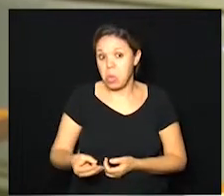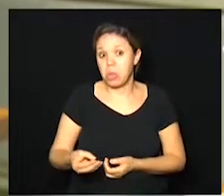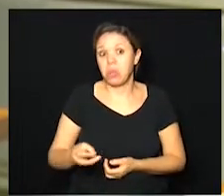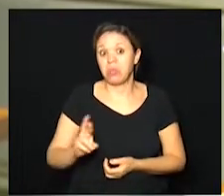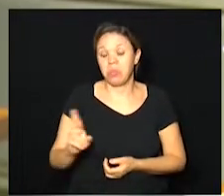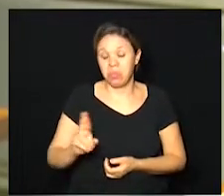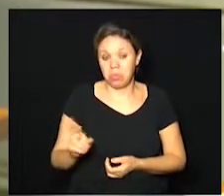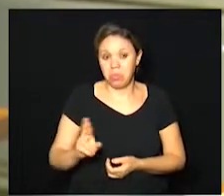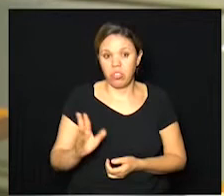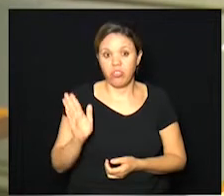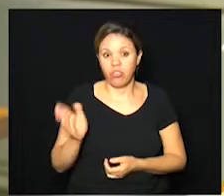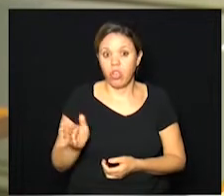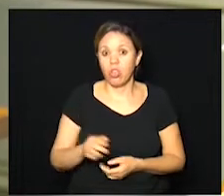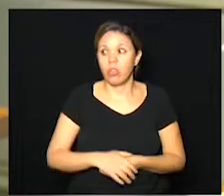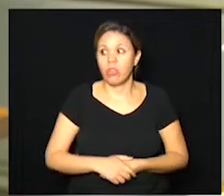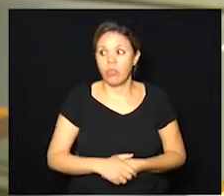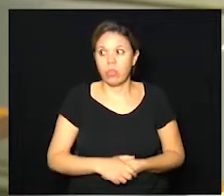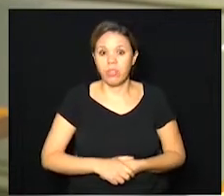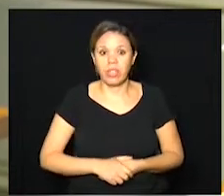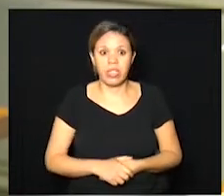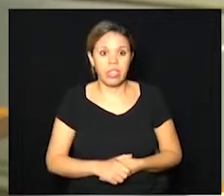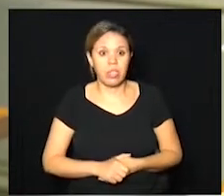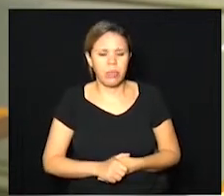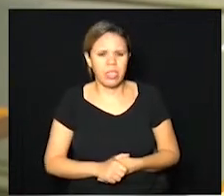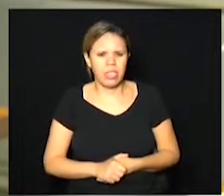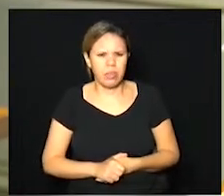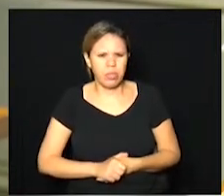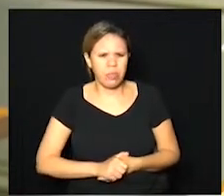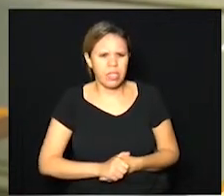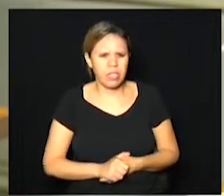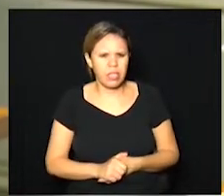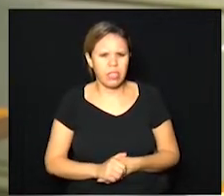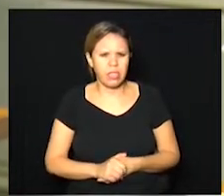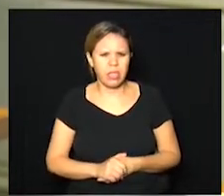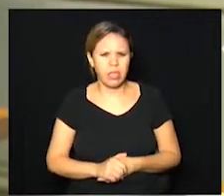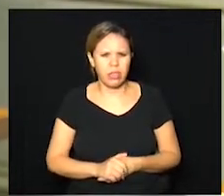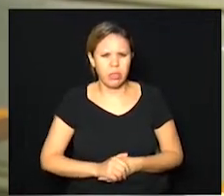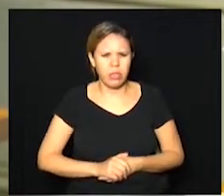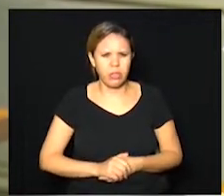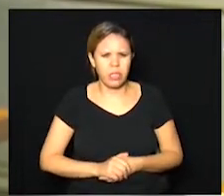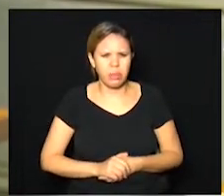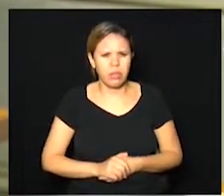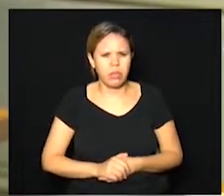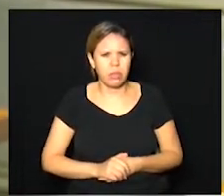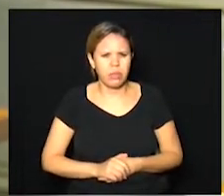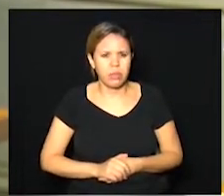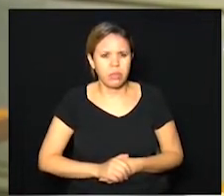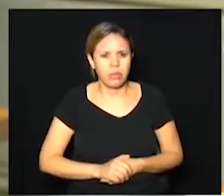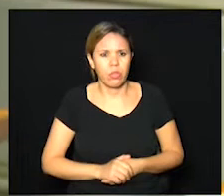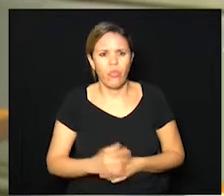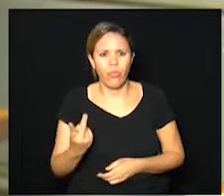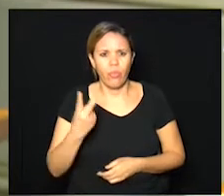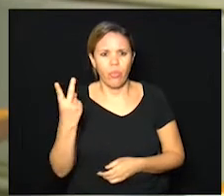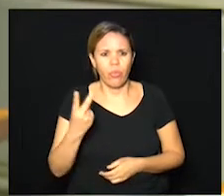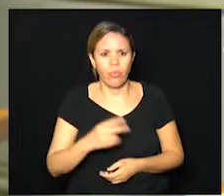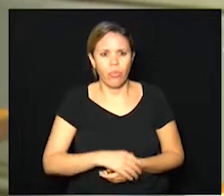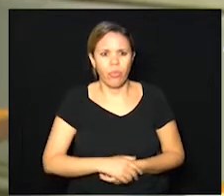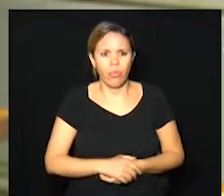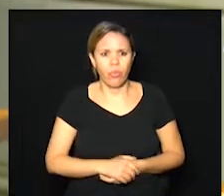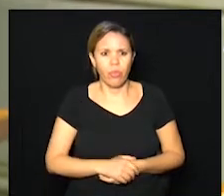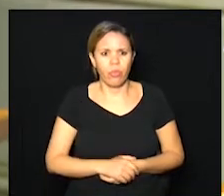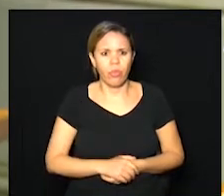Nós já havíamos feito esse repasse idêntico no começo do ano no valor de 6.800